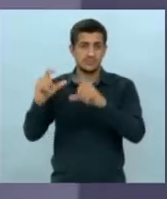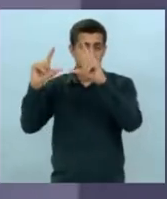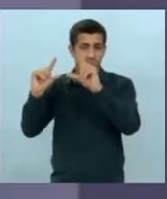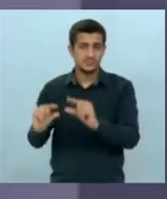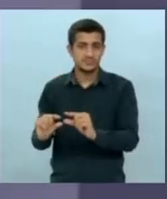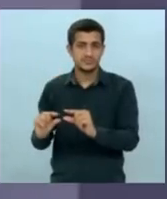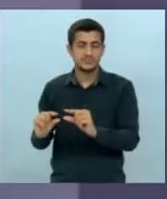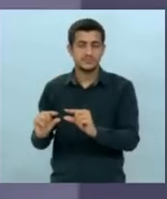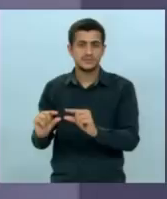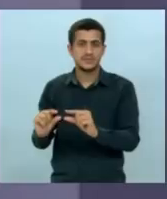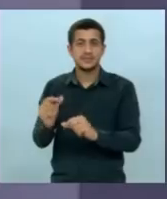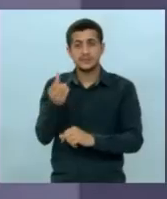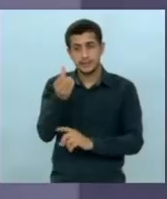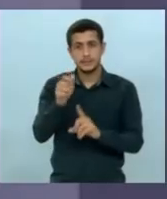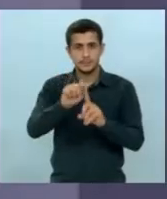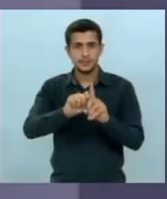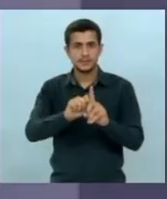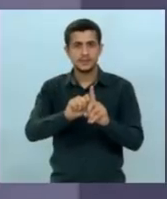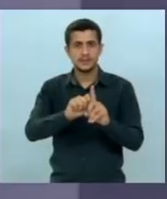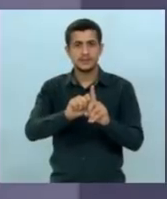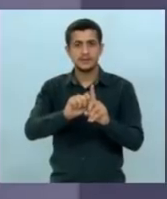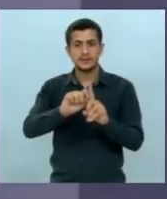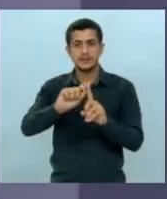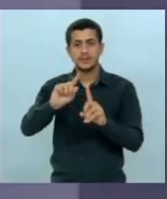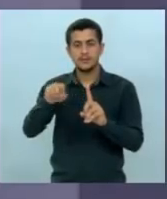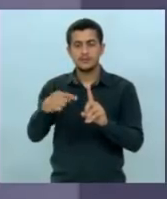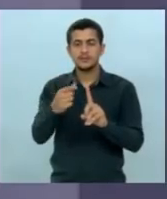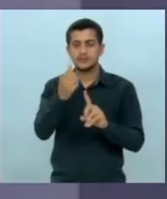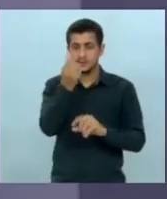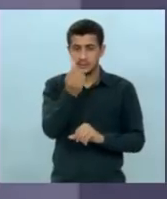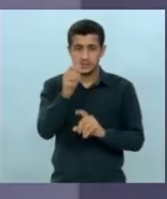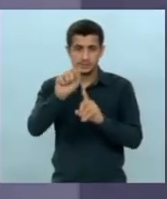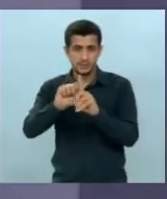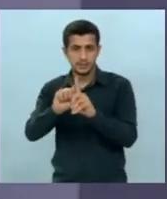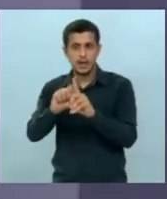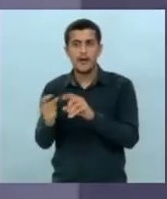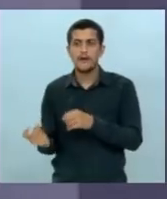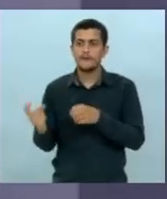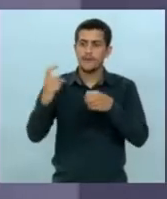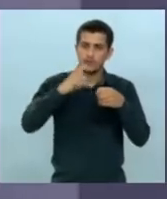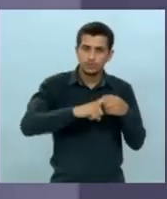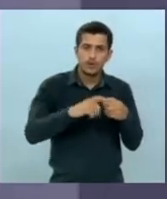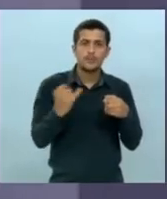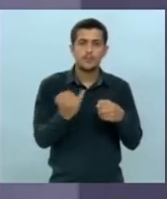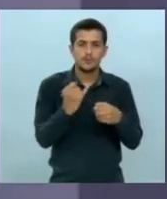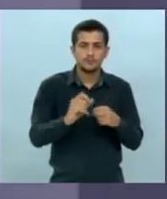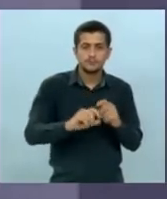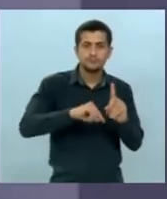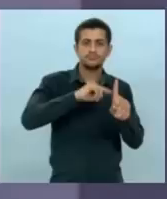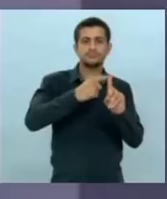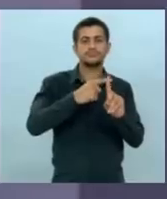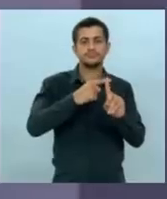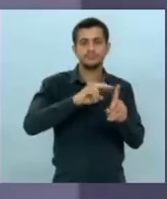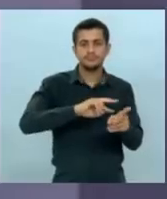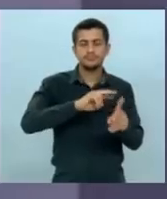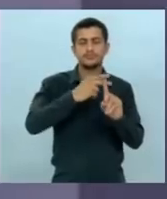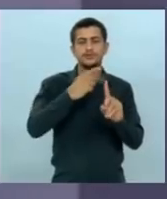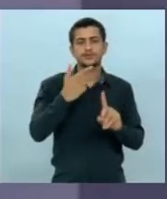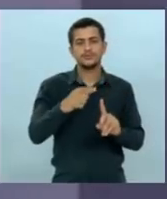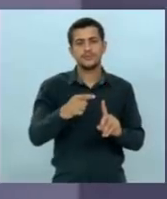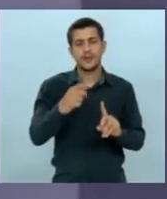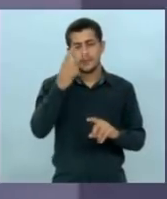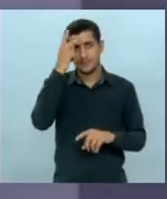reduziu por seis meses logo em seguida passados os seis meses voltou a alíquota e a população